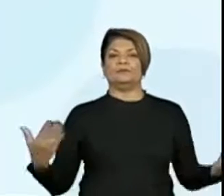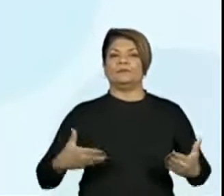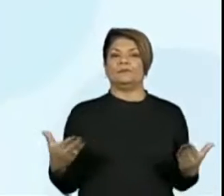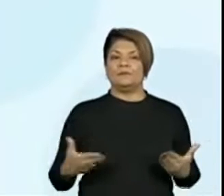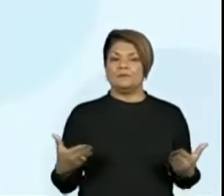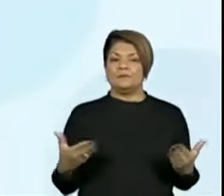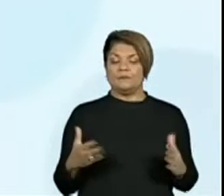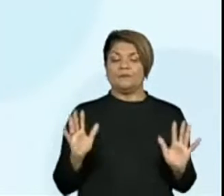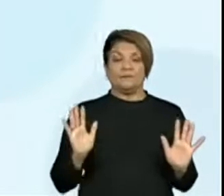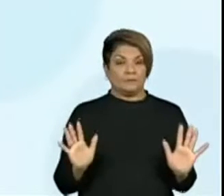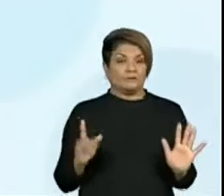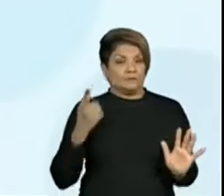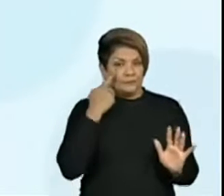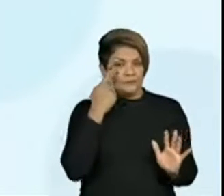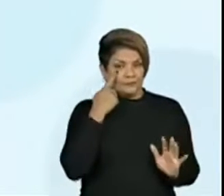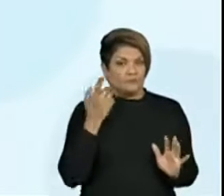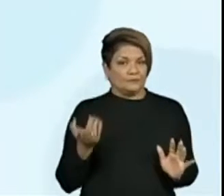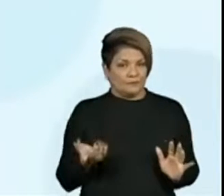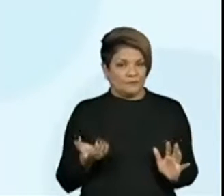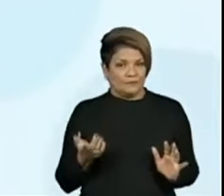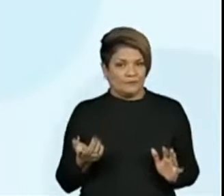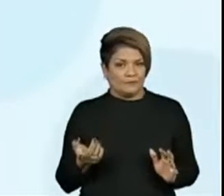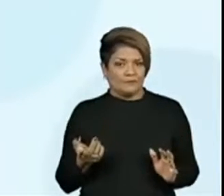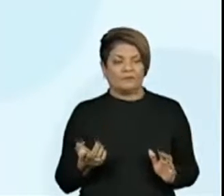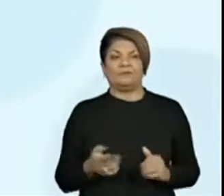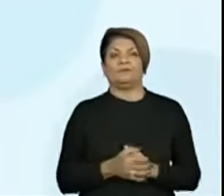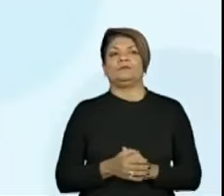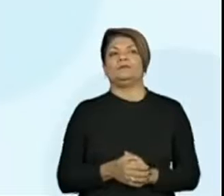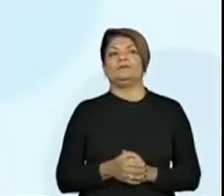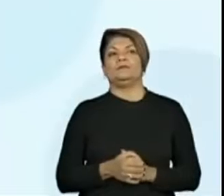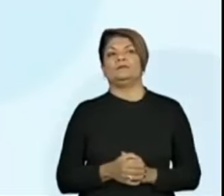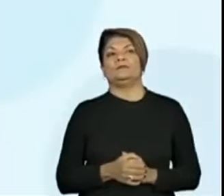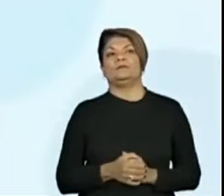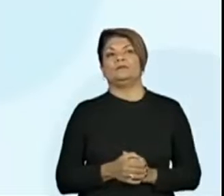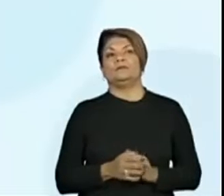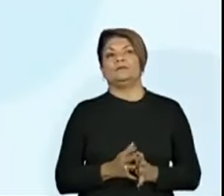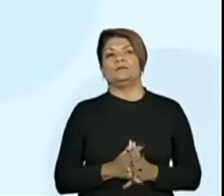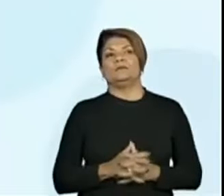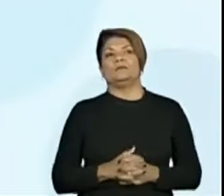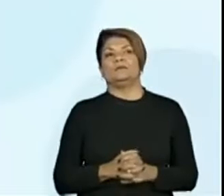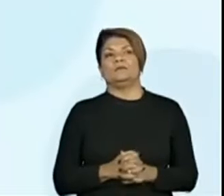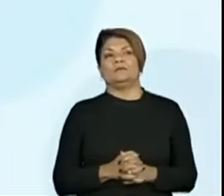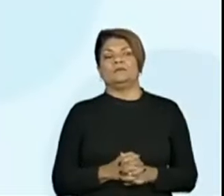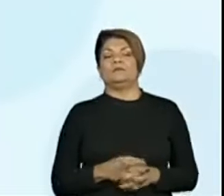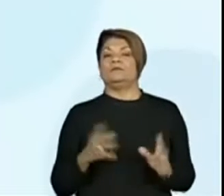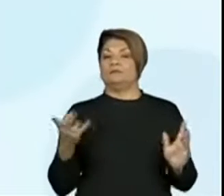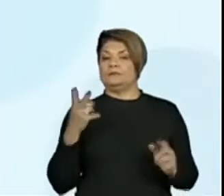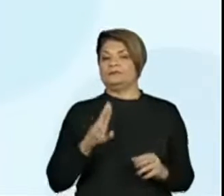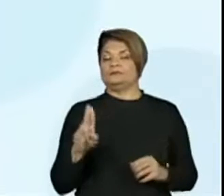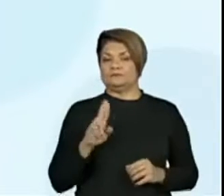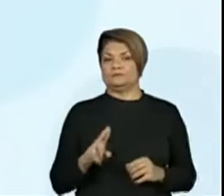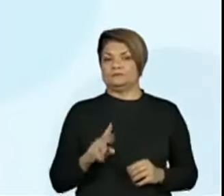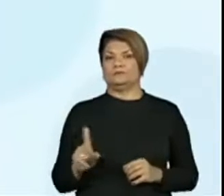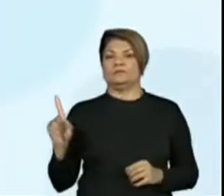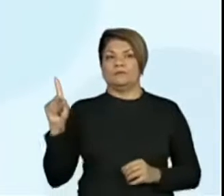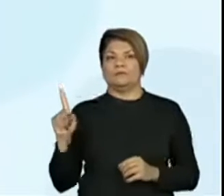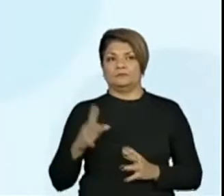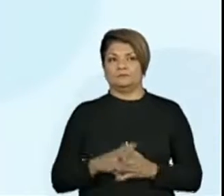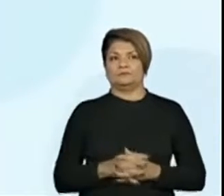quais foram esses números? Ou essas fichas, no caso? Olha só. Ele utilizou essa ficha,